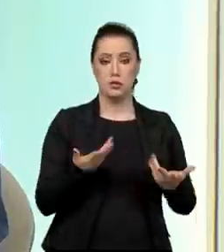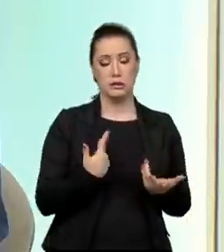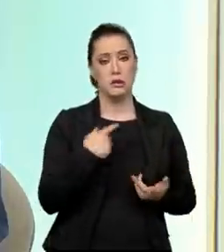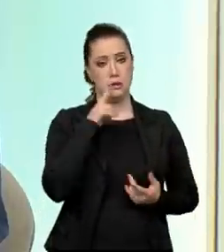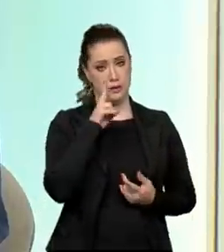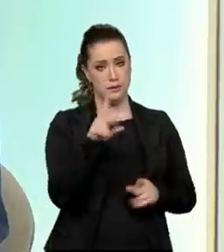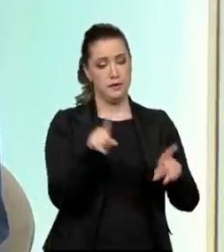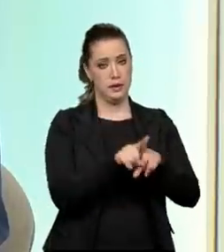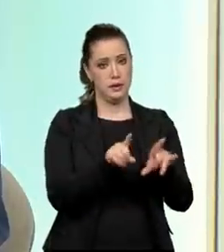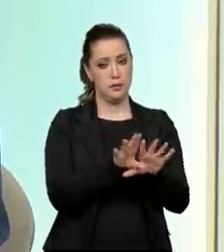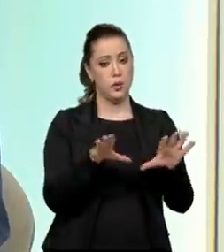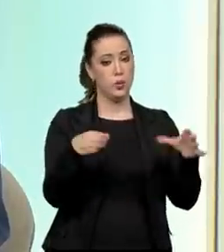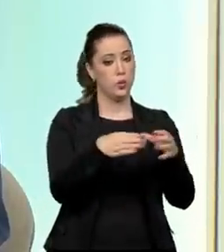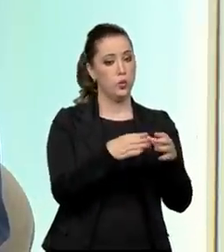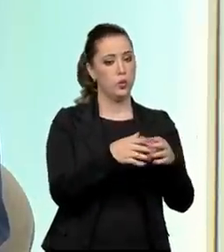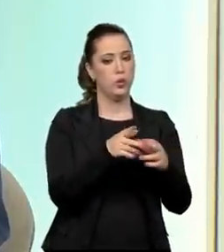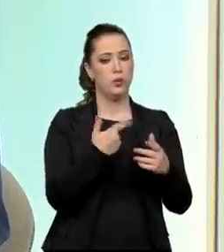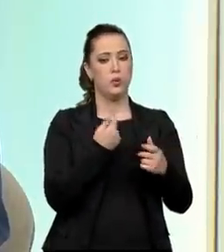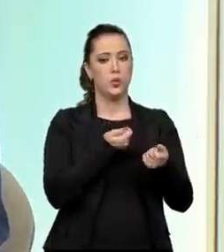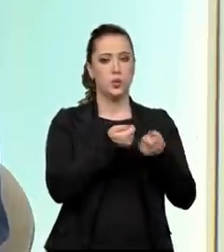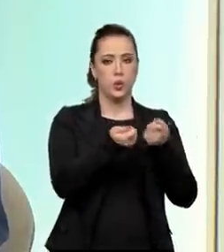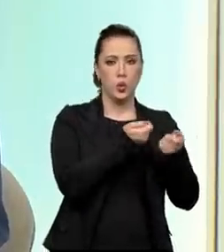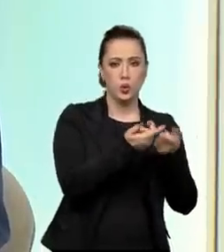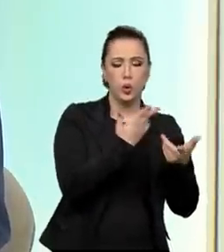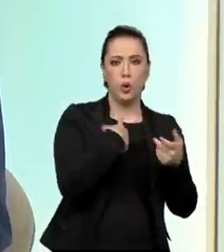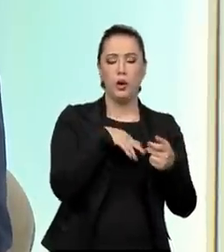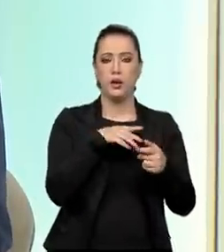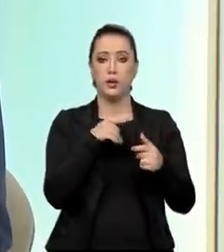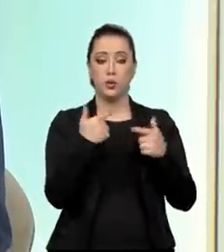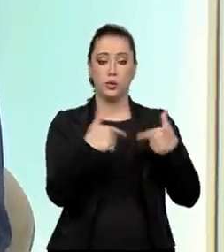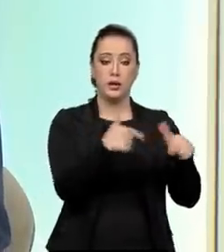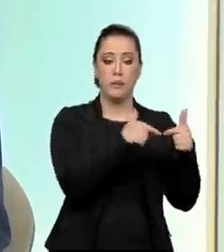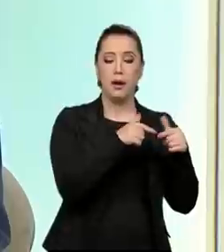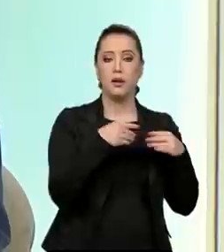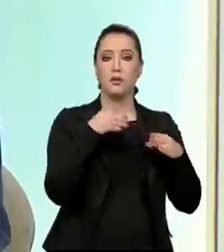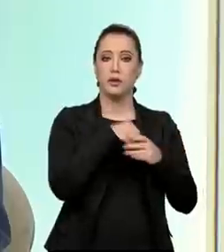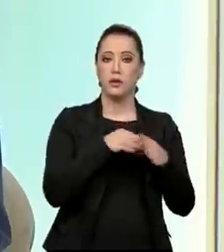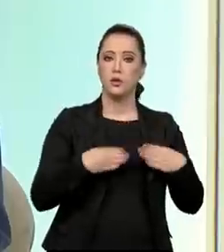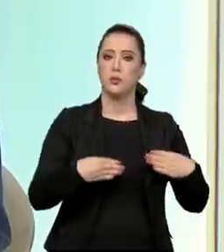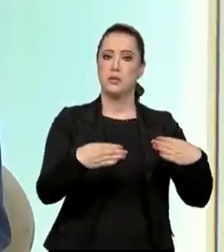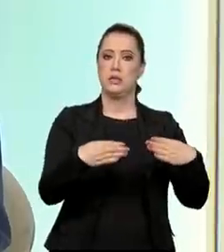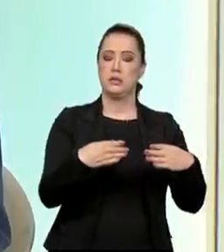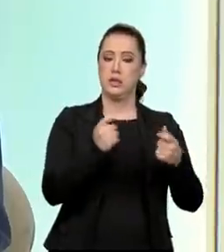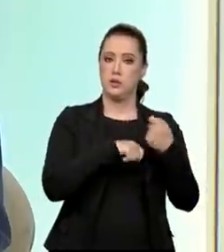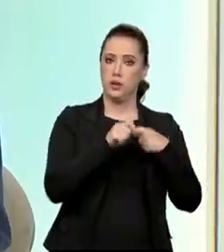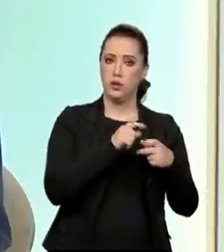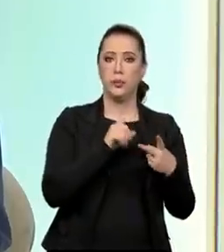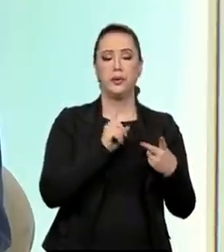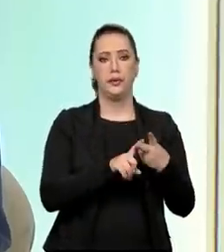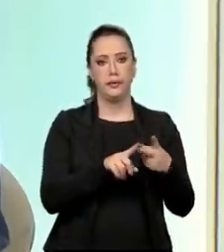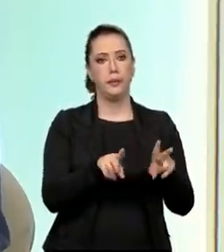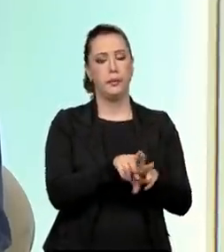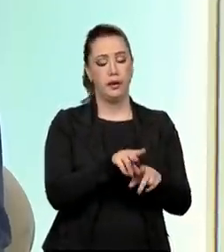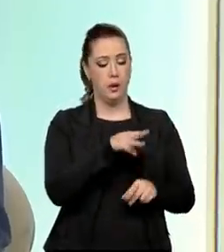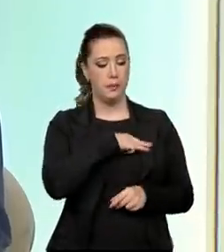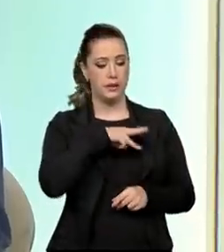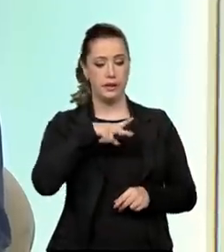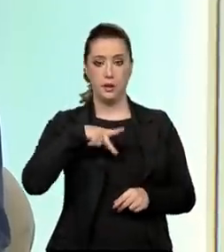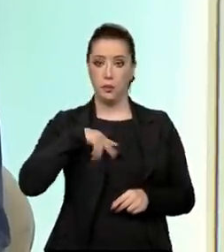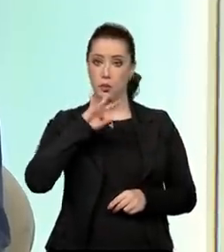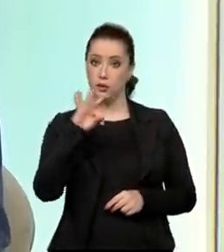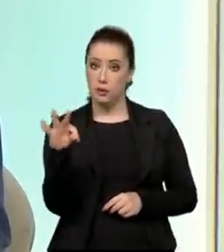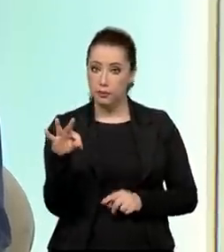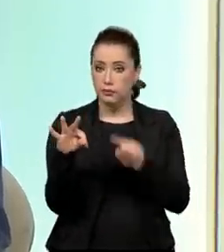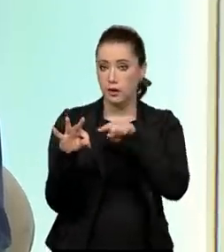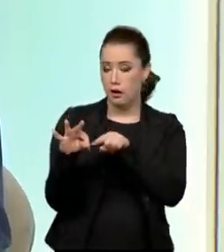tem aí toda uma área de inspeção do trabalho no Ministério da Economia, nós temos o Ministério Público do Trabalho, que faz um trabalho muito forte também, de